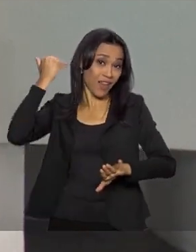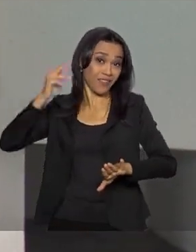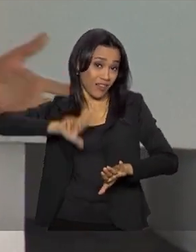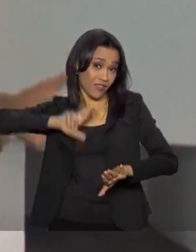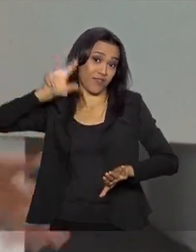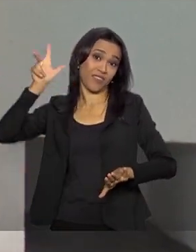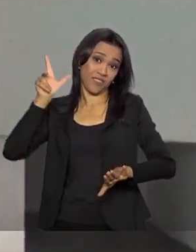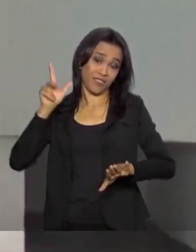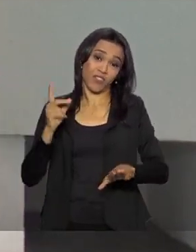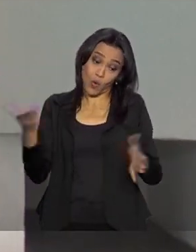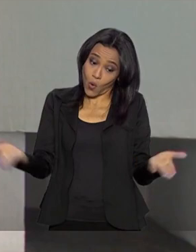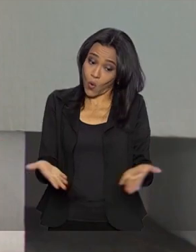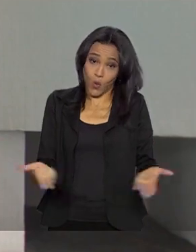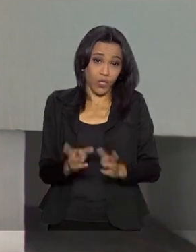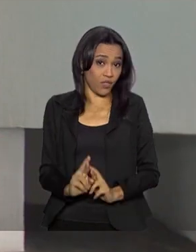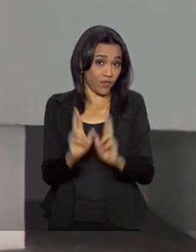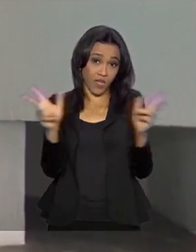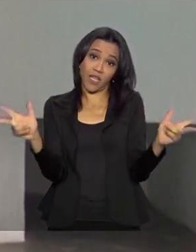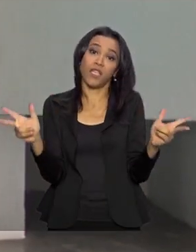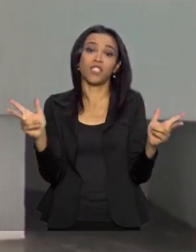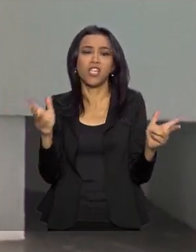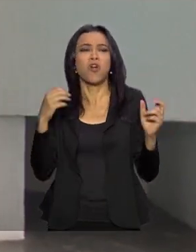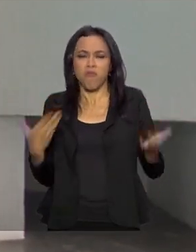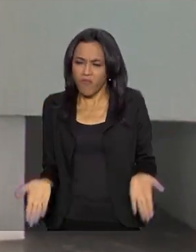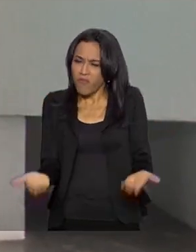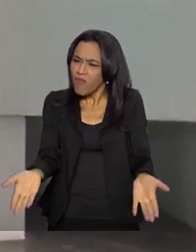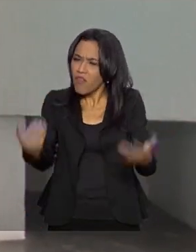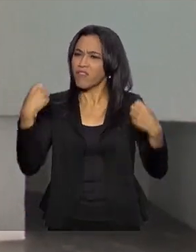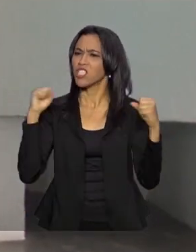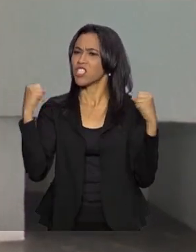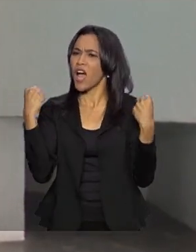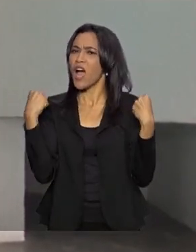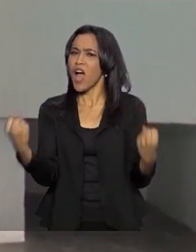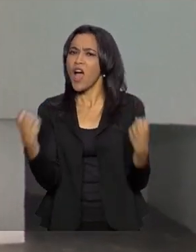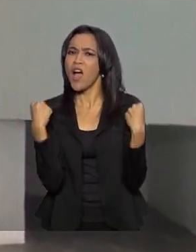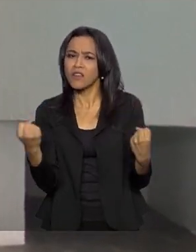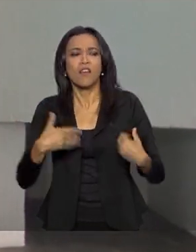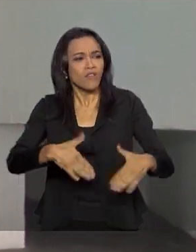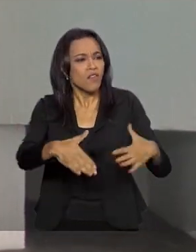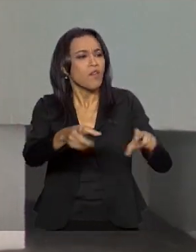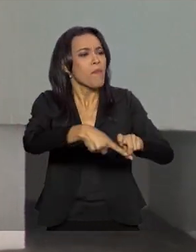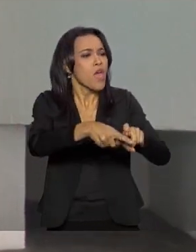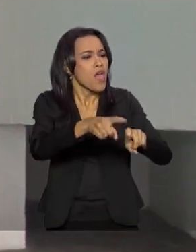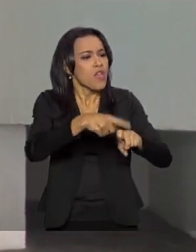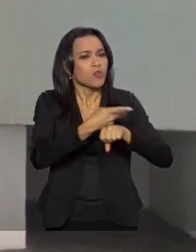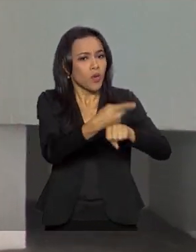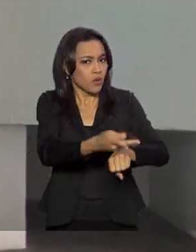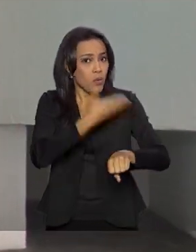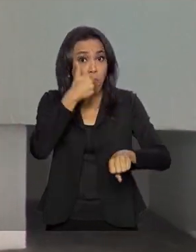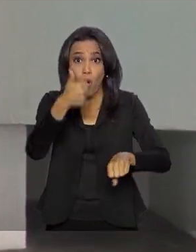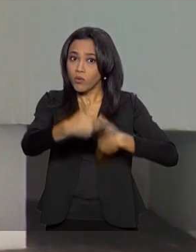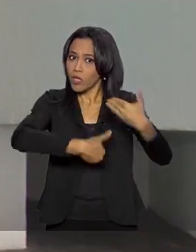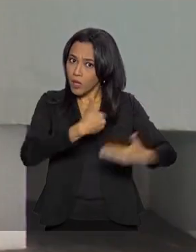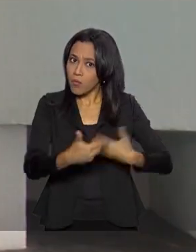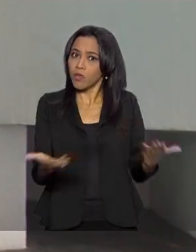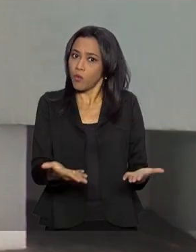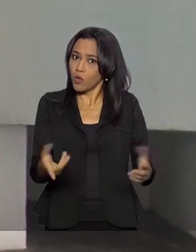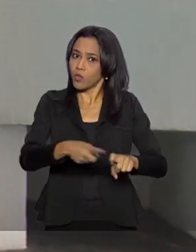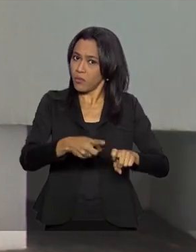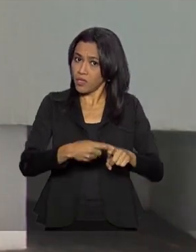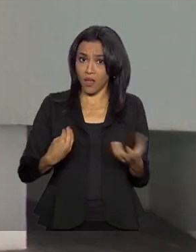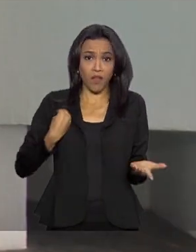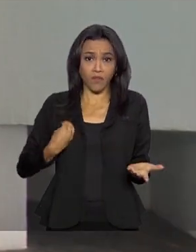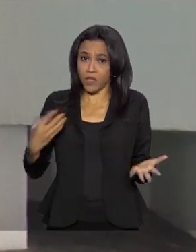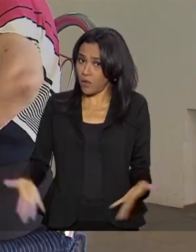Hoje em dia, todo mundo vai fazer ginástica, vai fazer tratamento, os tratamentos de hoje são muito melhores, então a vida está